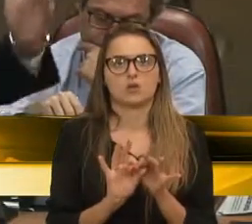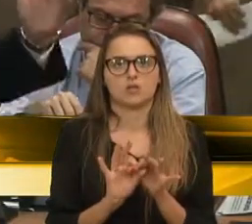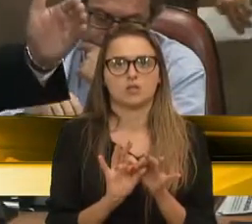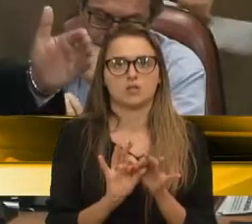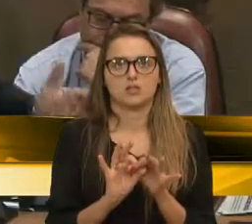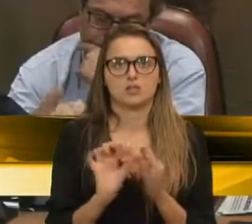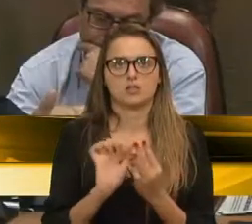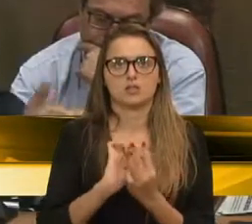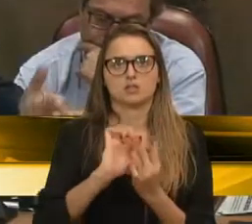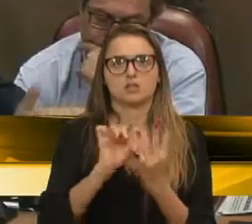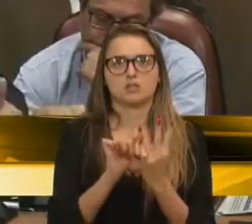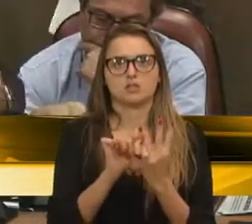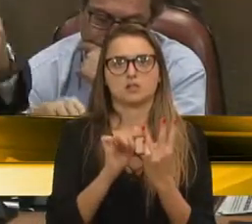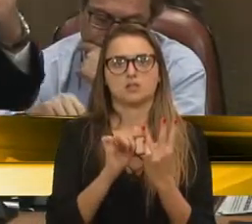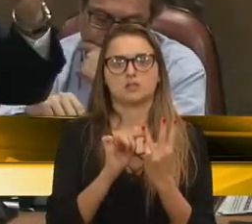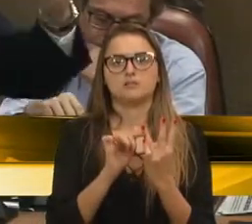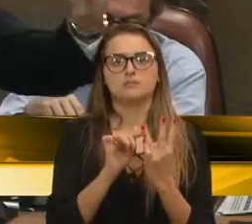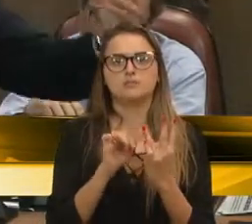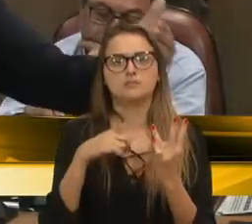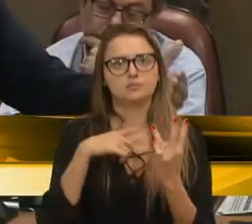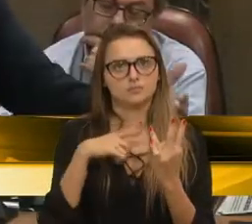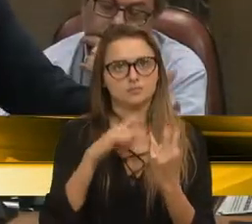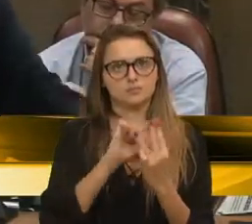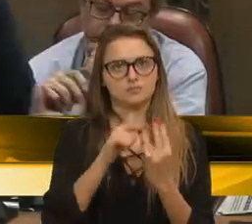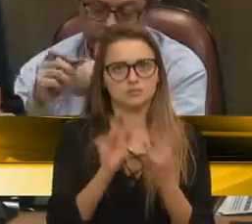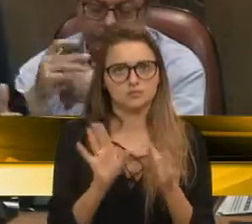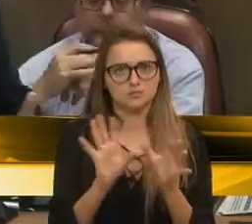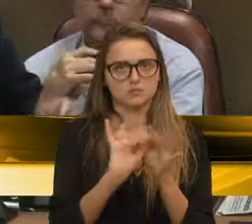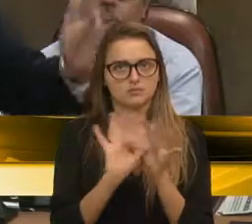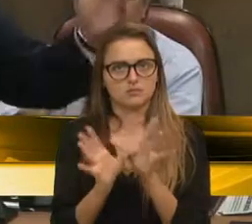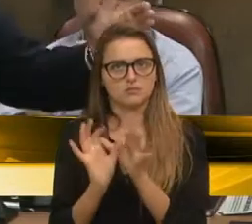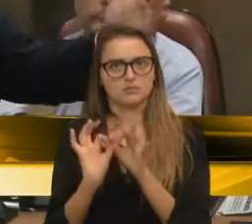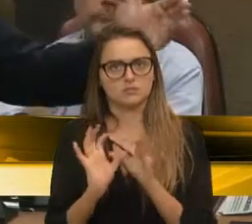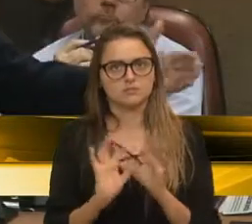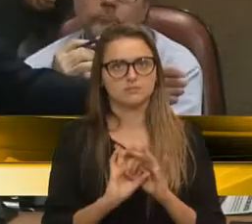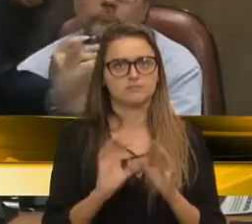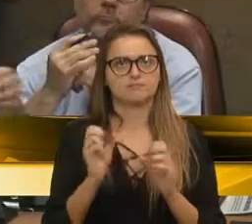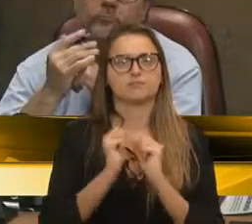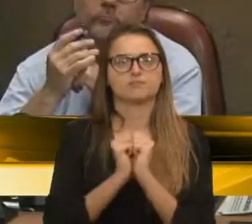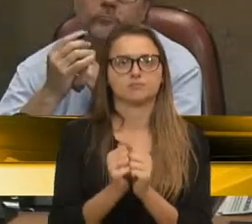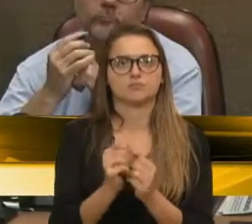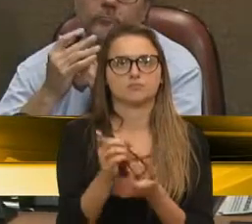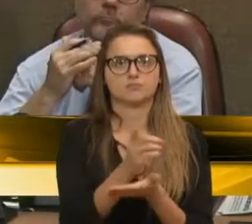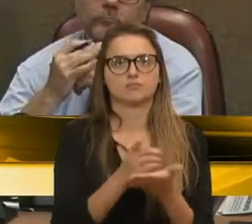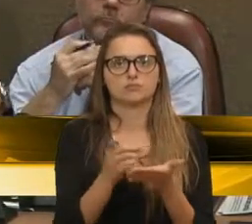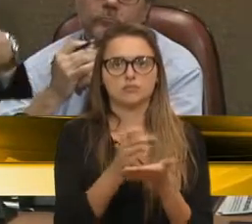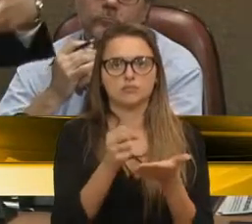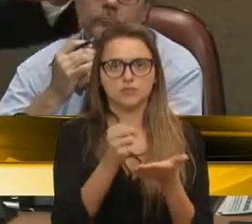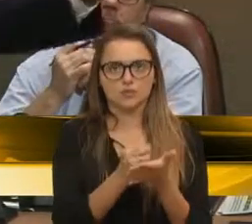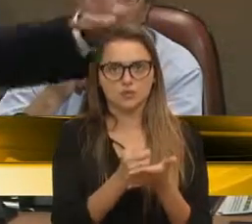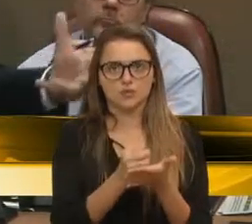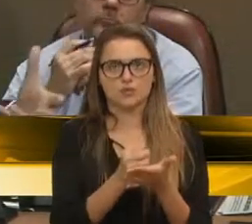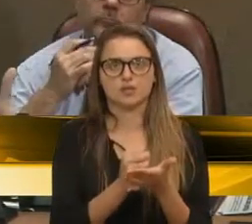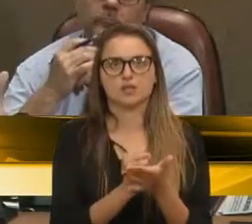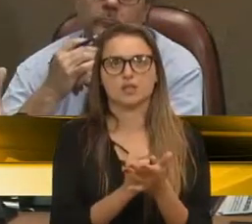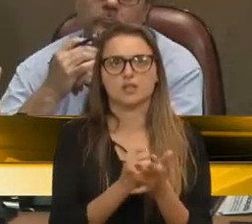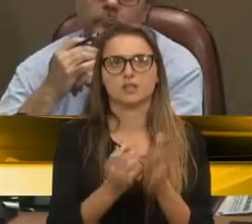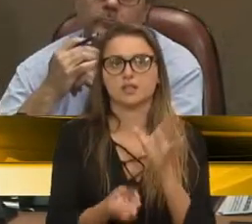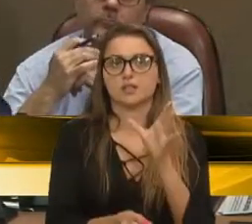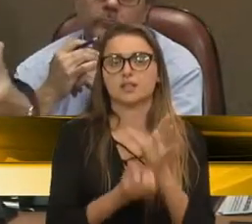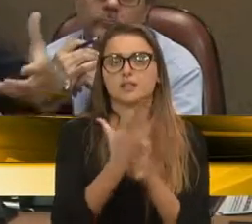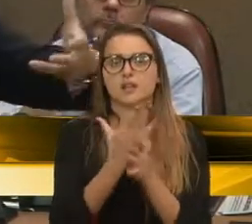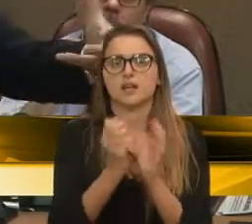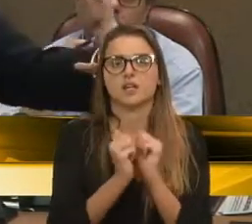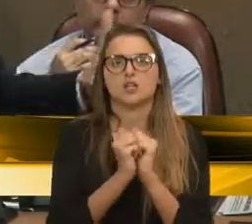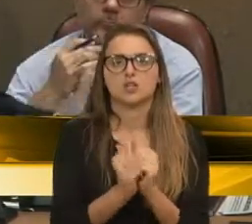chamamos de tríplice-hélice, se colocou à disposição, através do Design Center do Campus 8, e elaborar, através